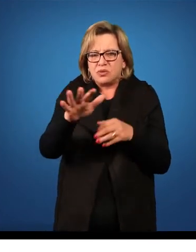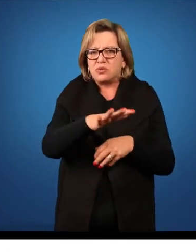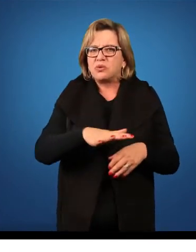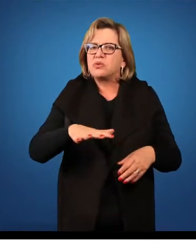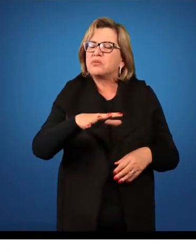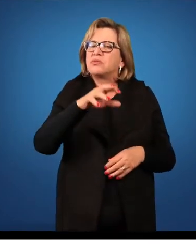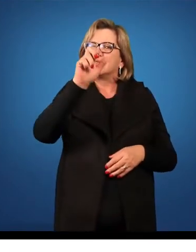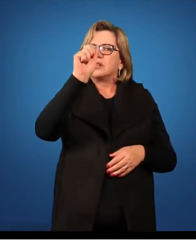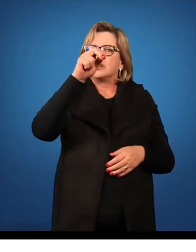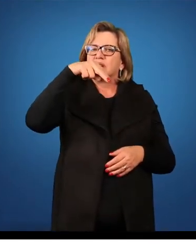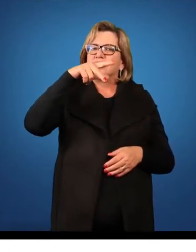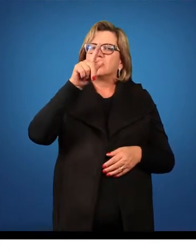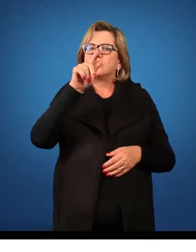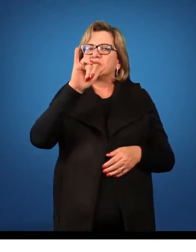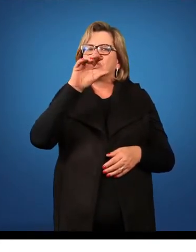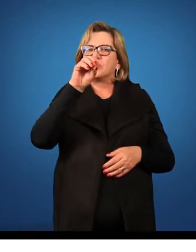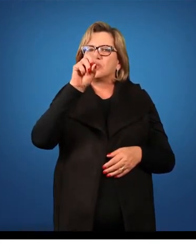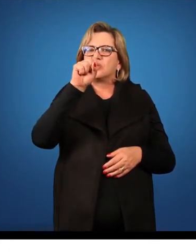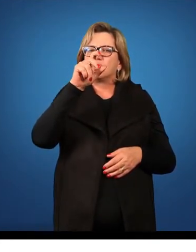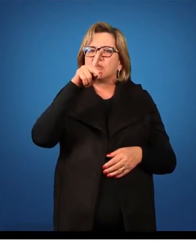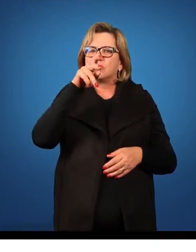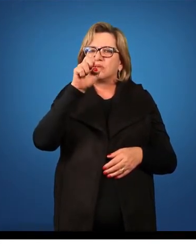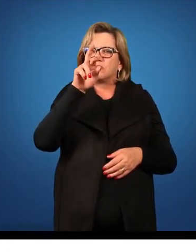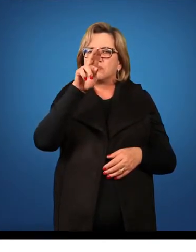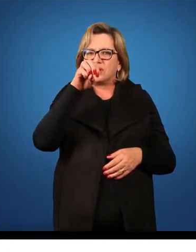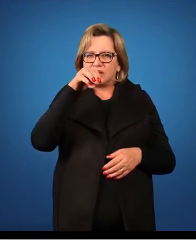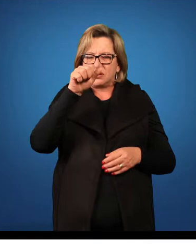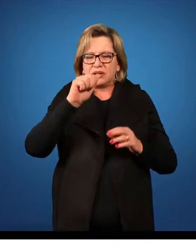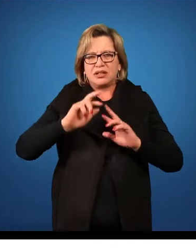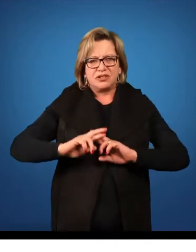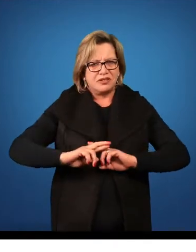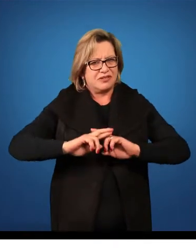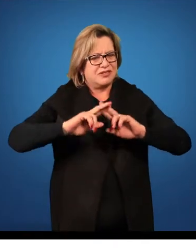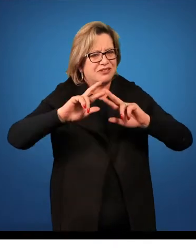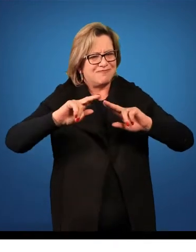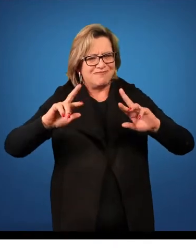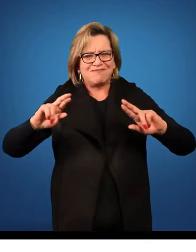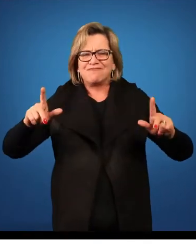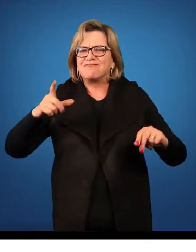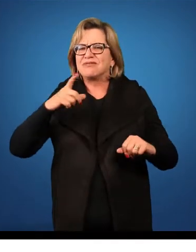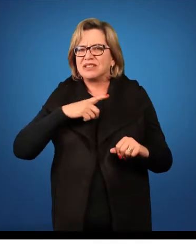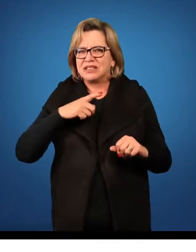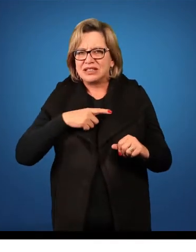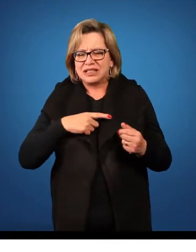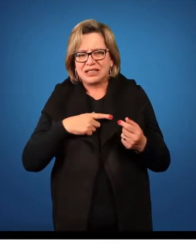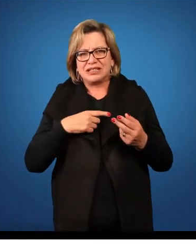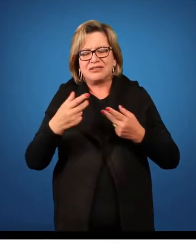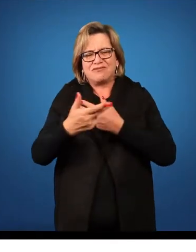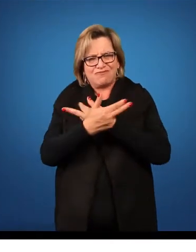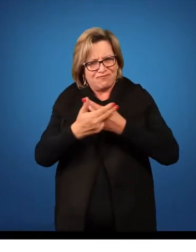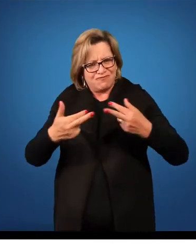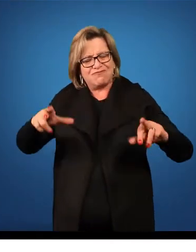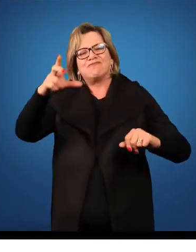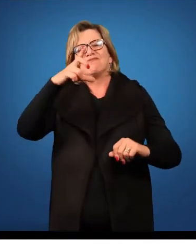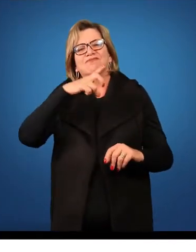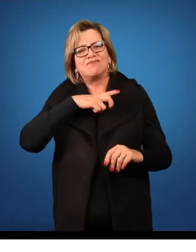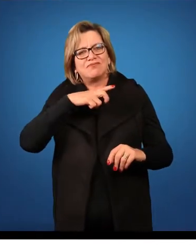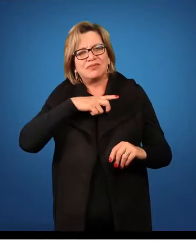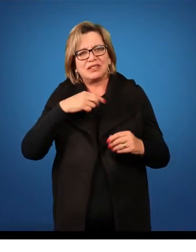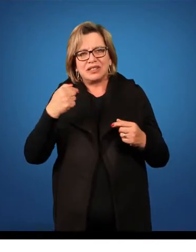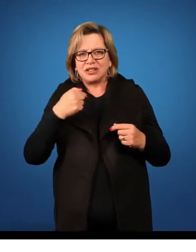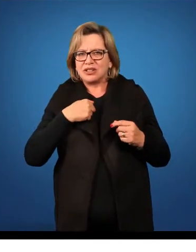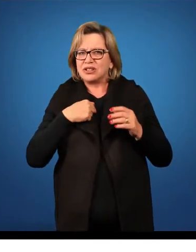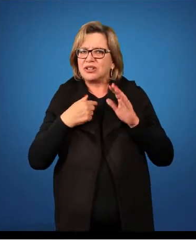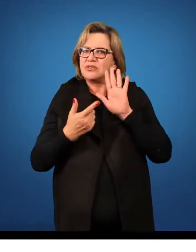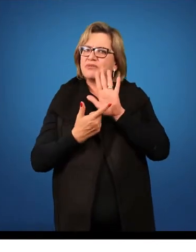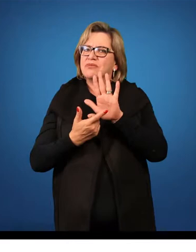diversificado, a morfologia dos representantes varia bastante e eu vou